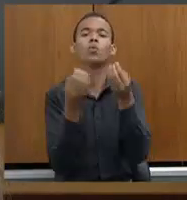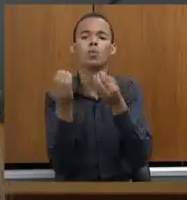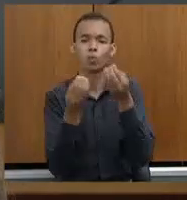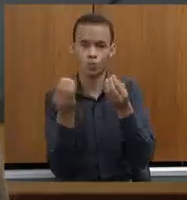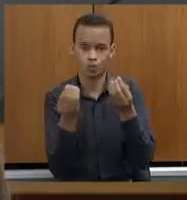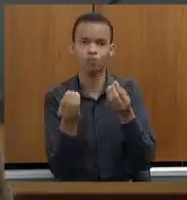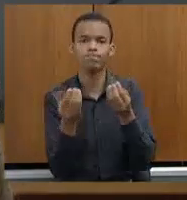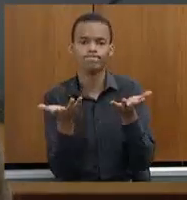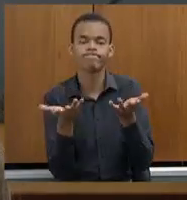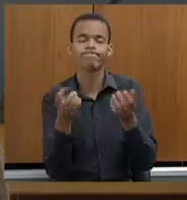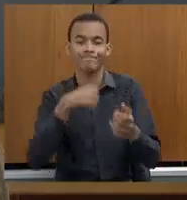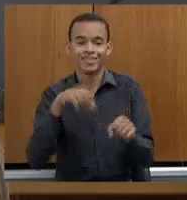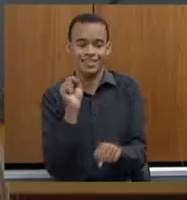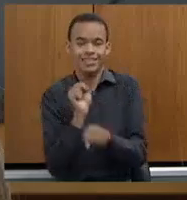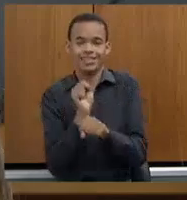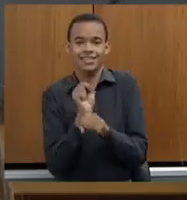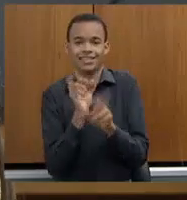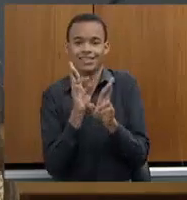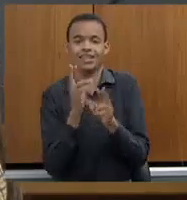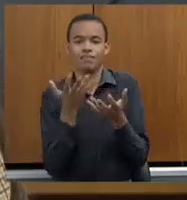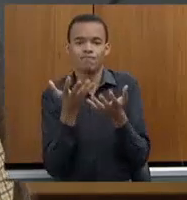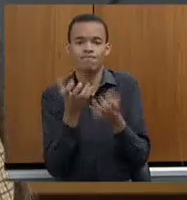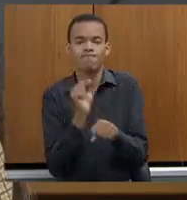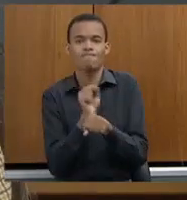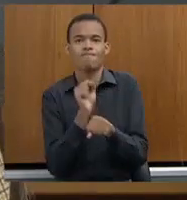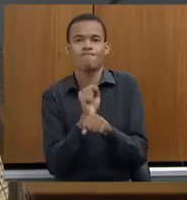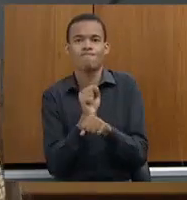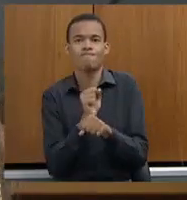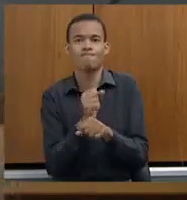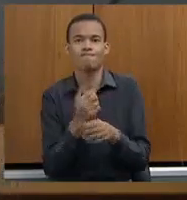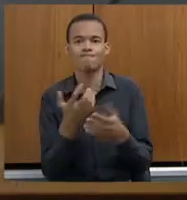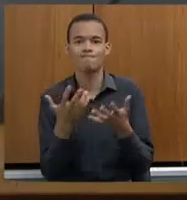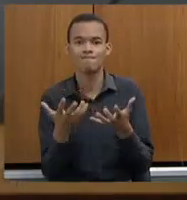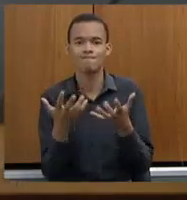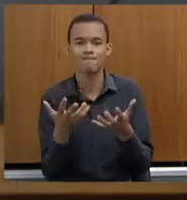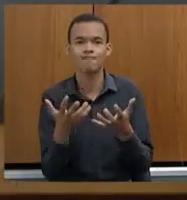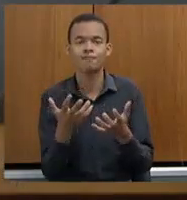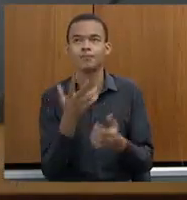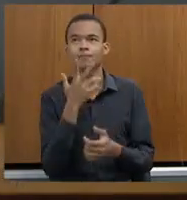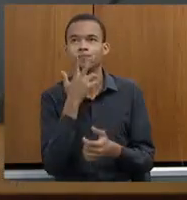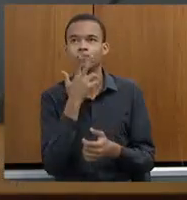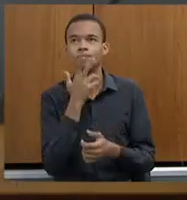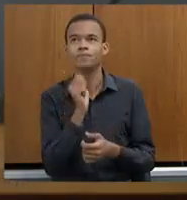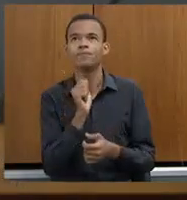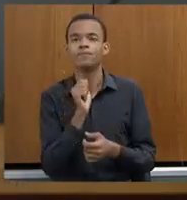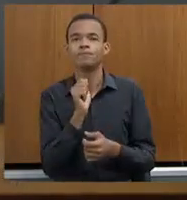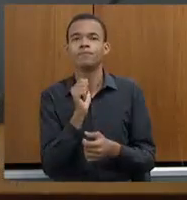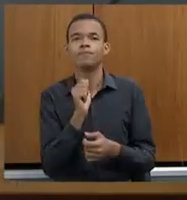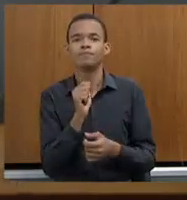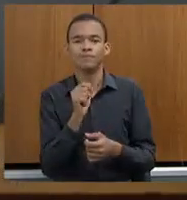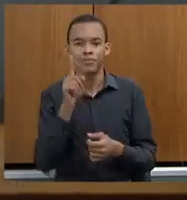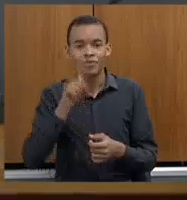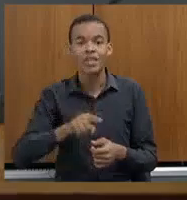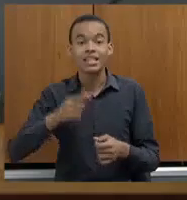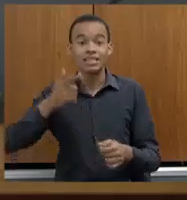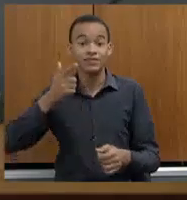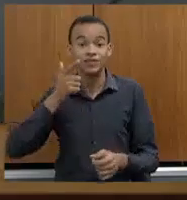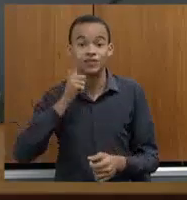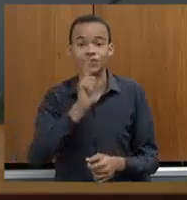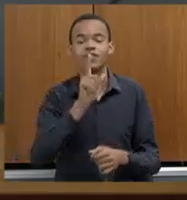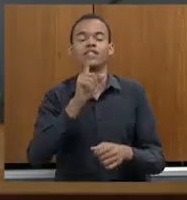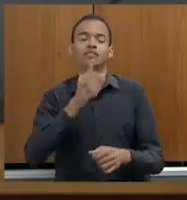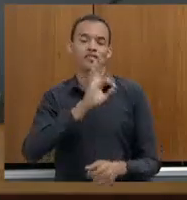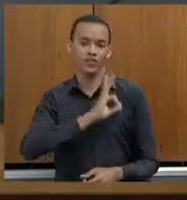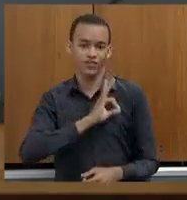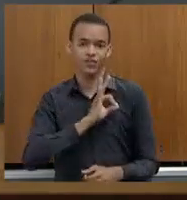Essa é uma grande esperança nossa, uma conquista que a polícia